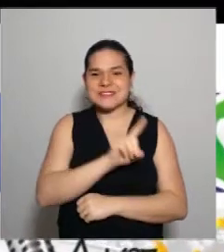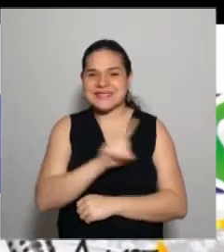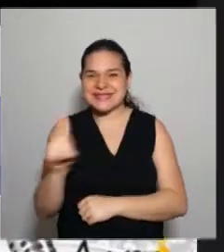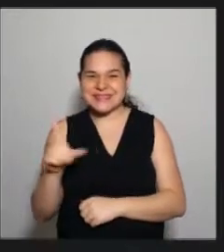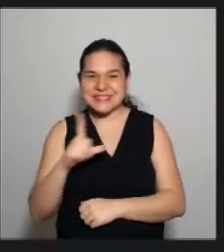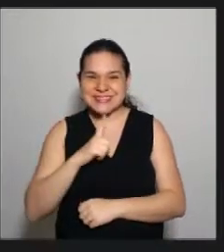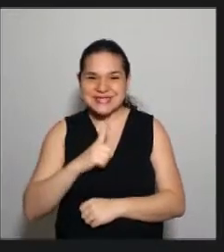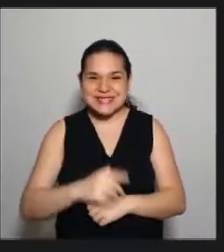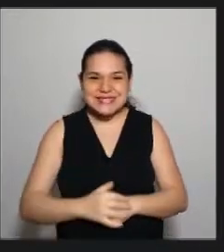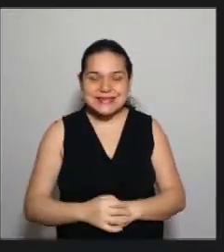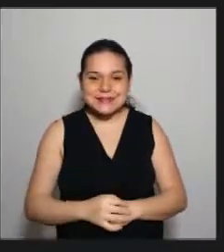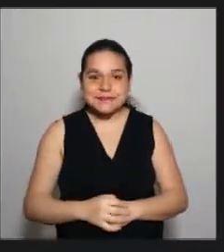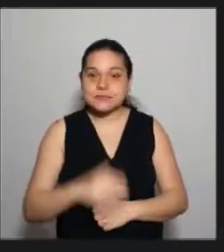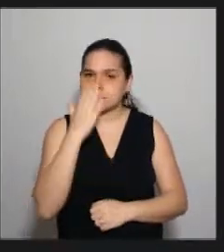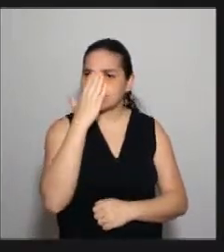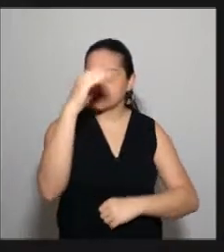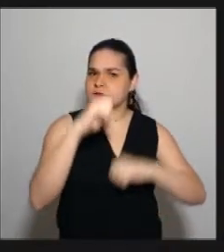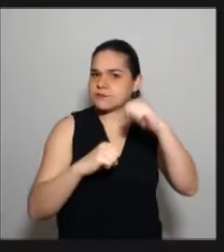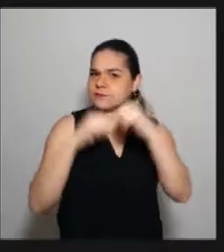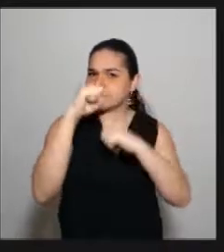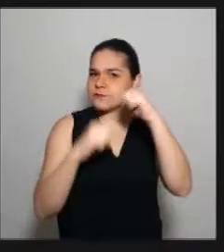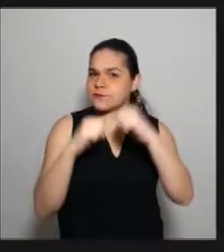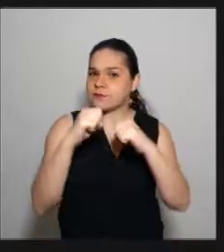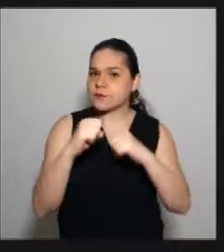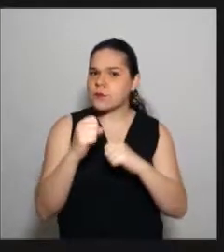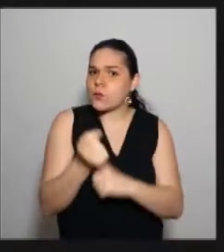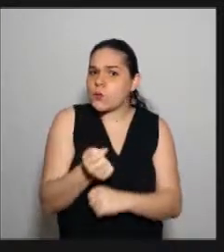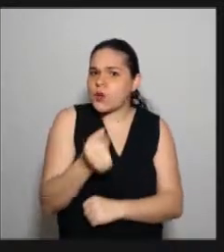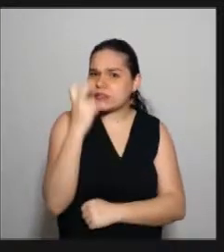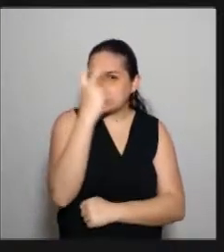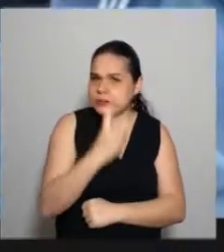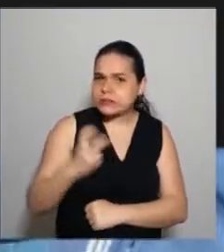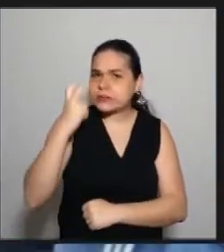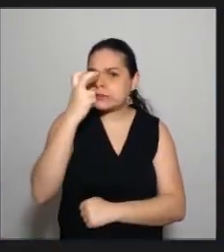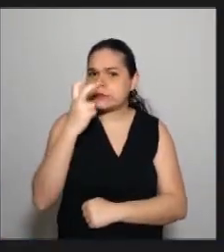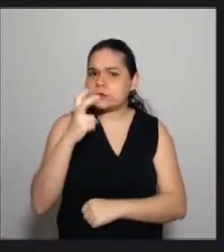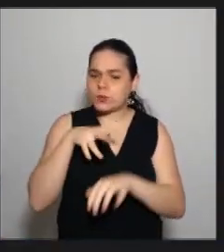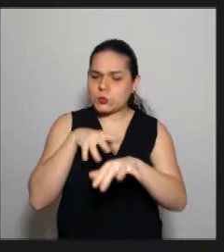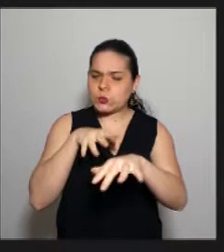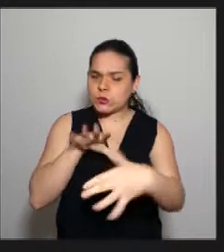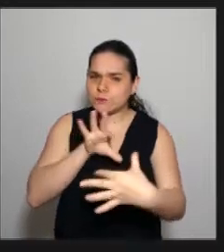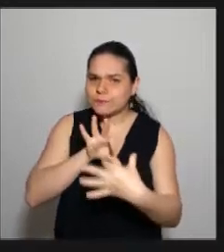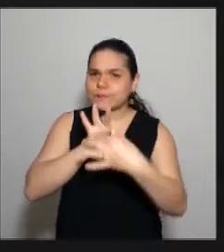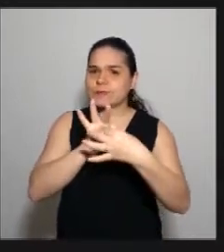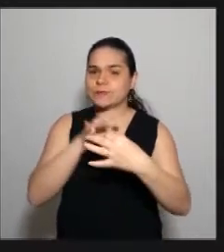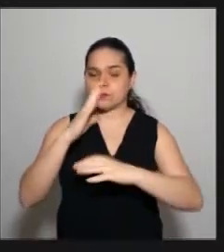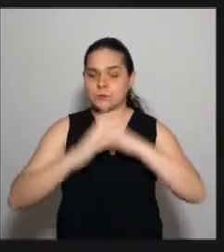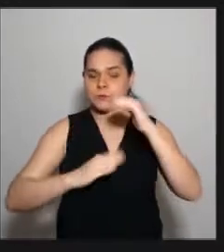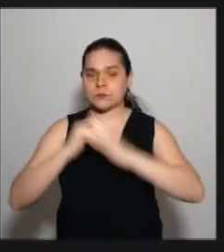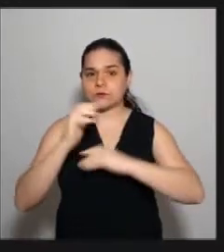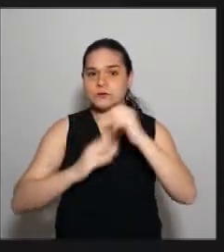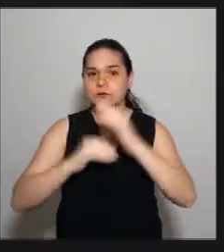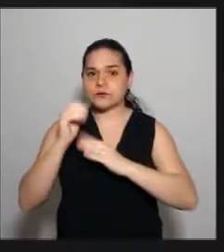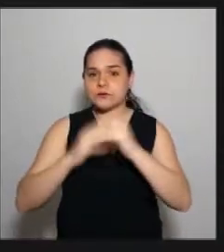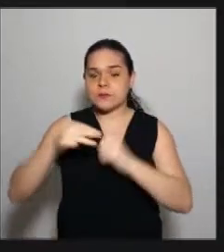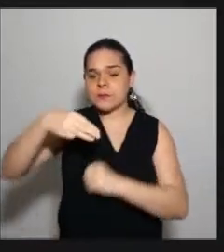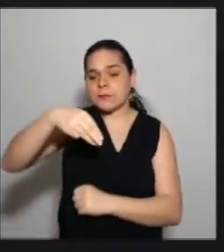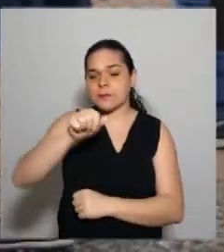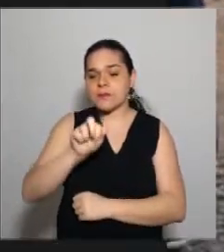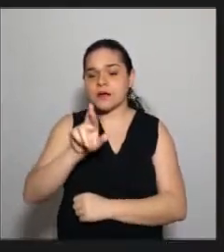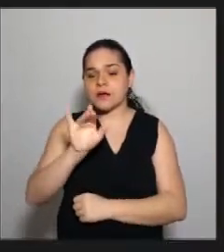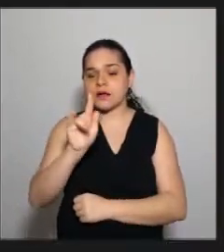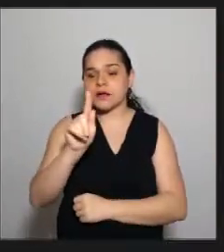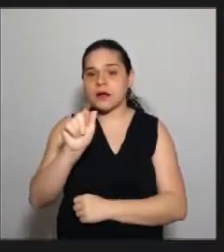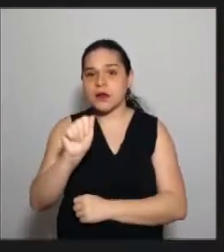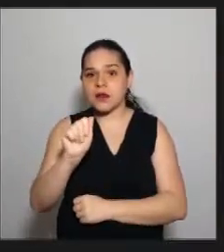Porta de fábrica. Após quase 5 horas de mobilização, metalúrgicos da Maringa Soldas conquistam o acordo de